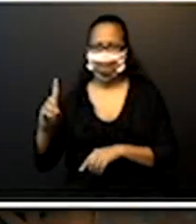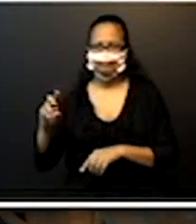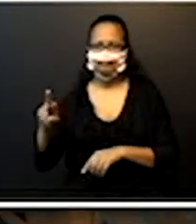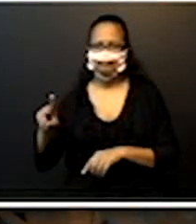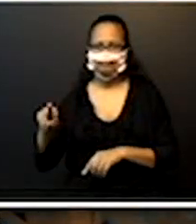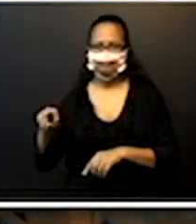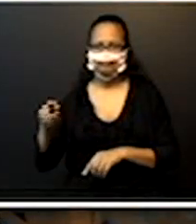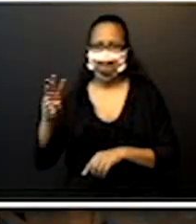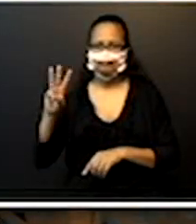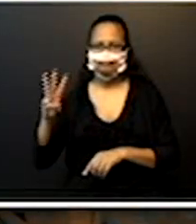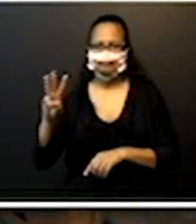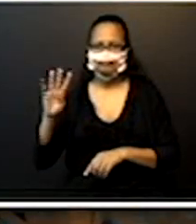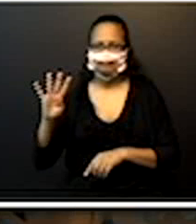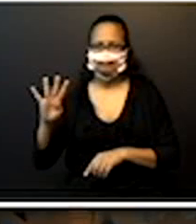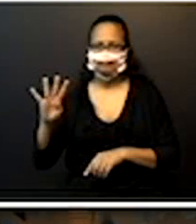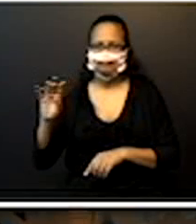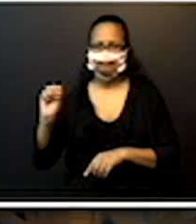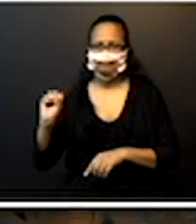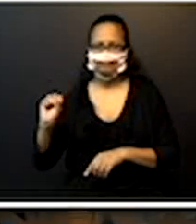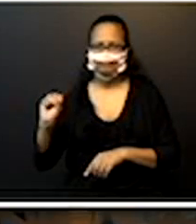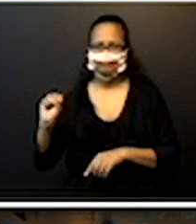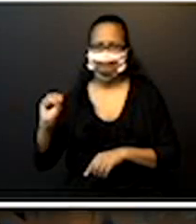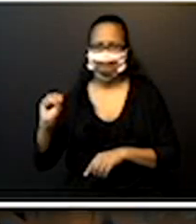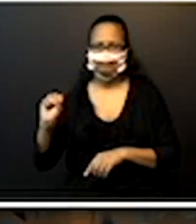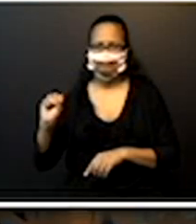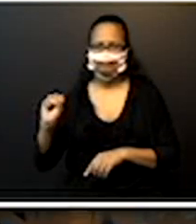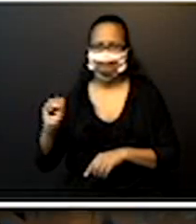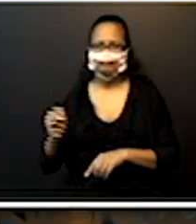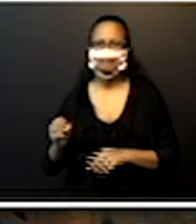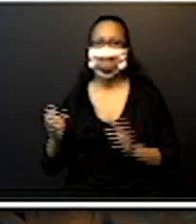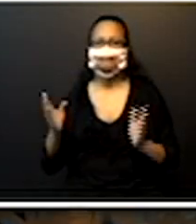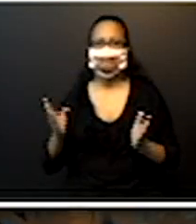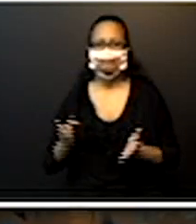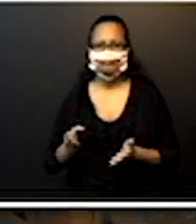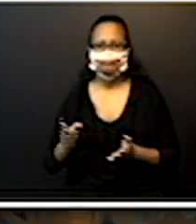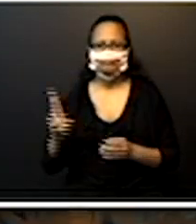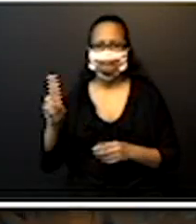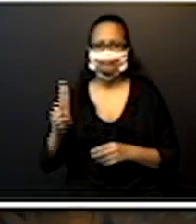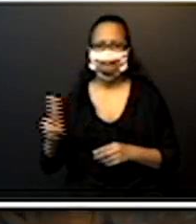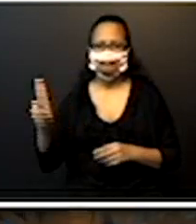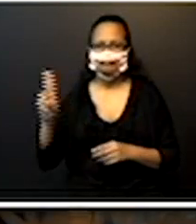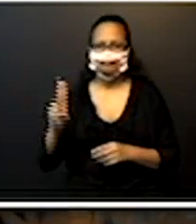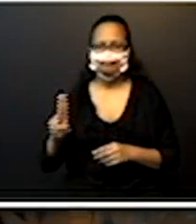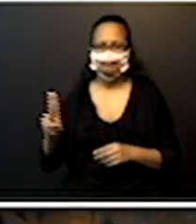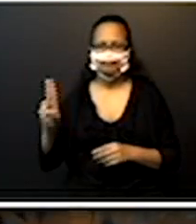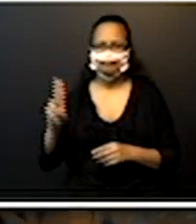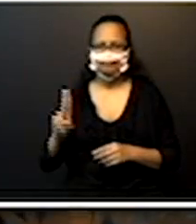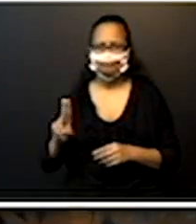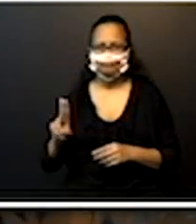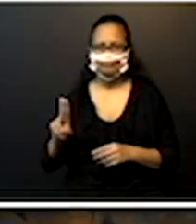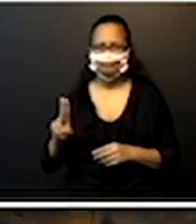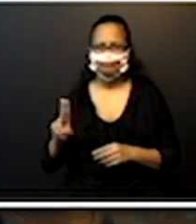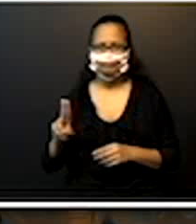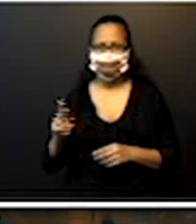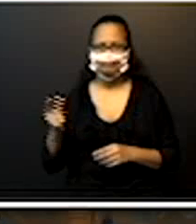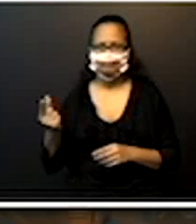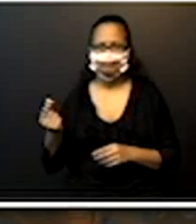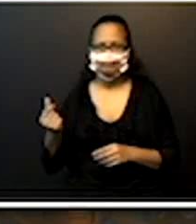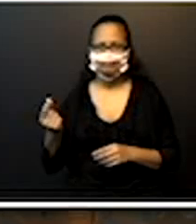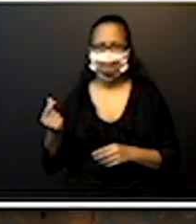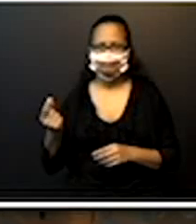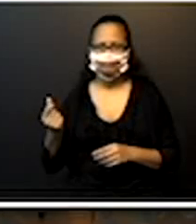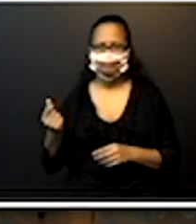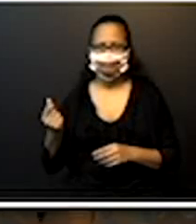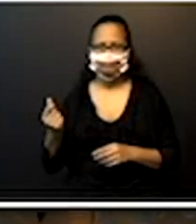alguns agrupamentos na base 10, usando as cédulas. 10, 100 e 1 real,